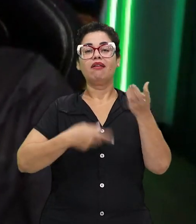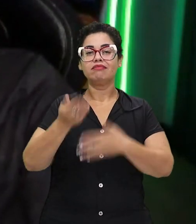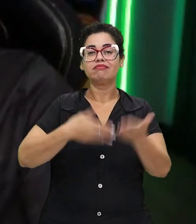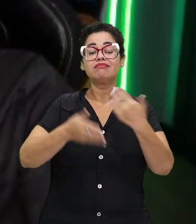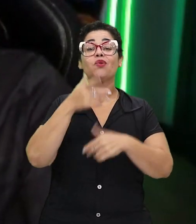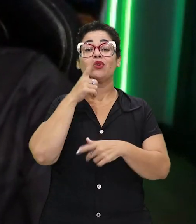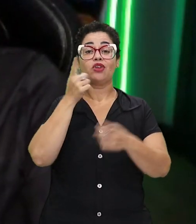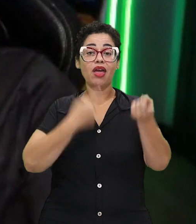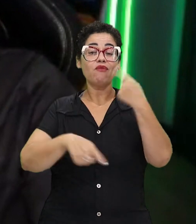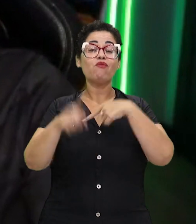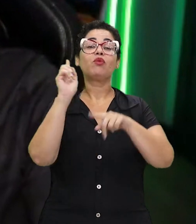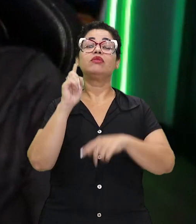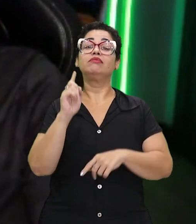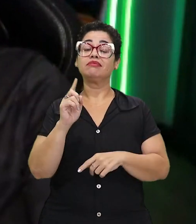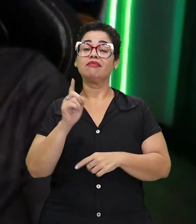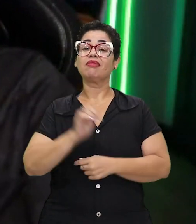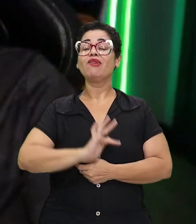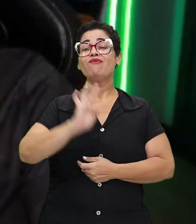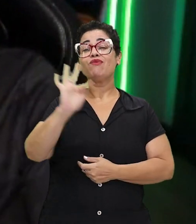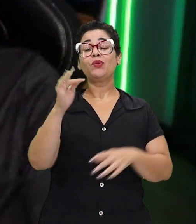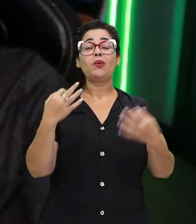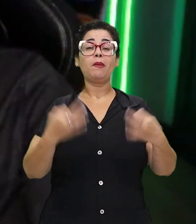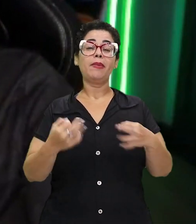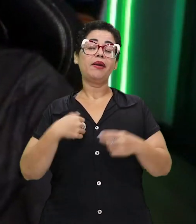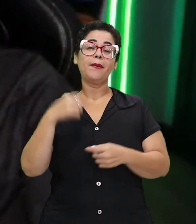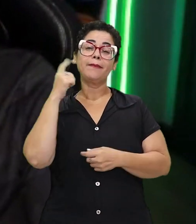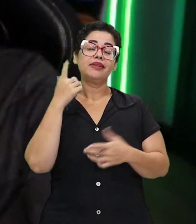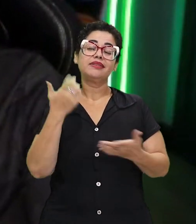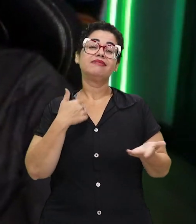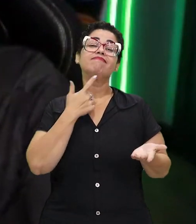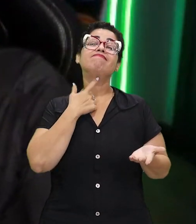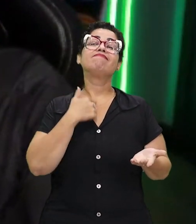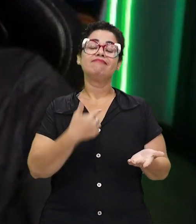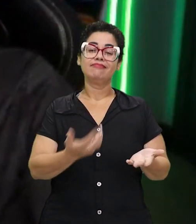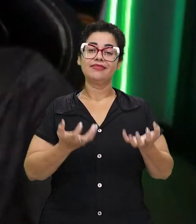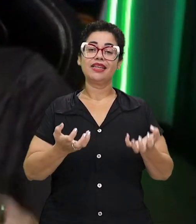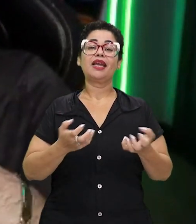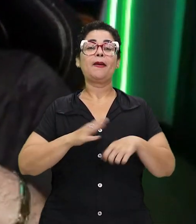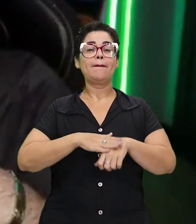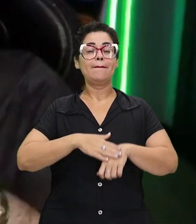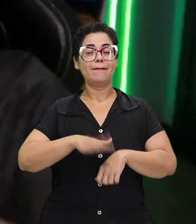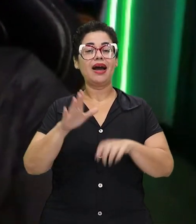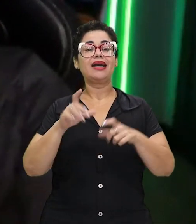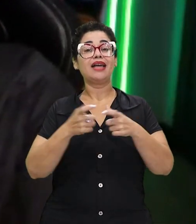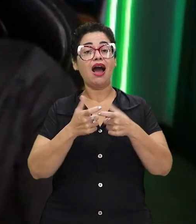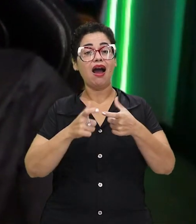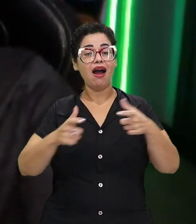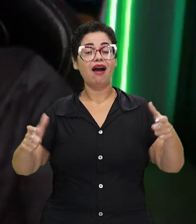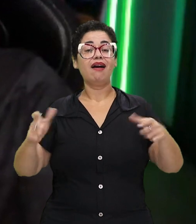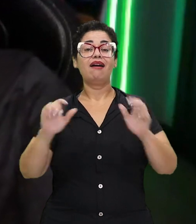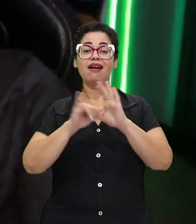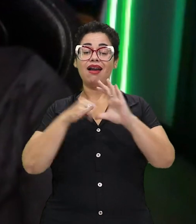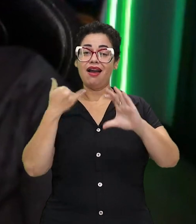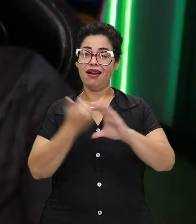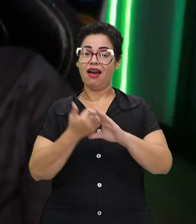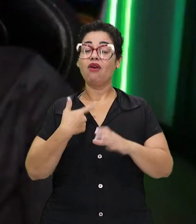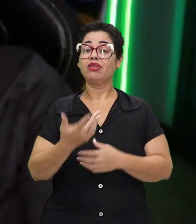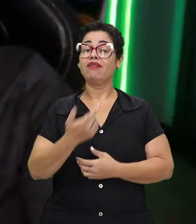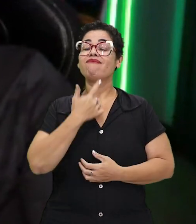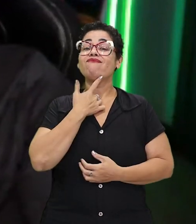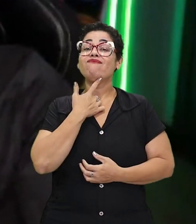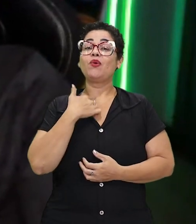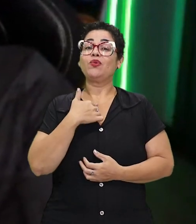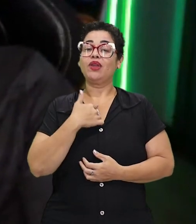evoluindo. Para planos futuros, eu tenho a intenção de cada vez mais crescer o canal. Eu tenho